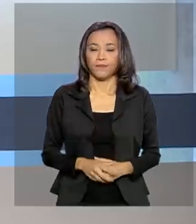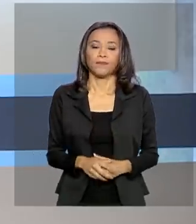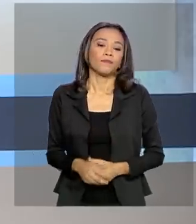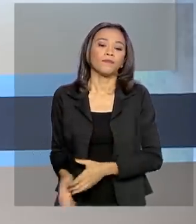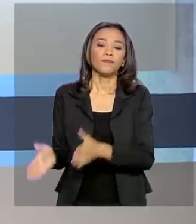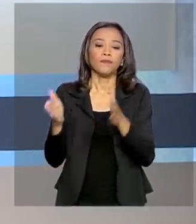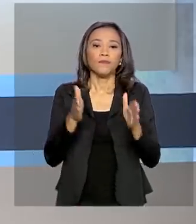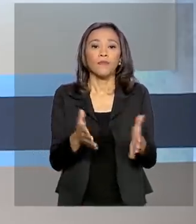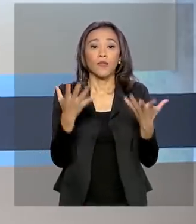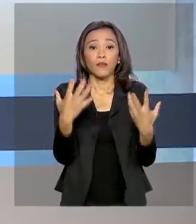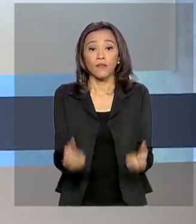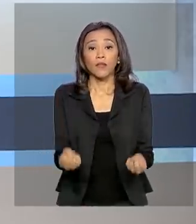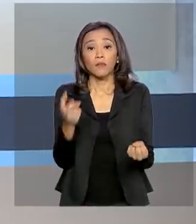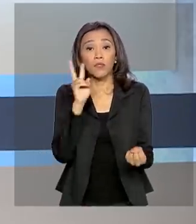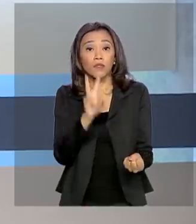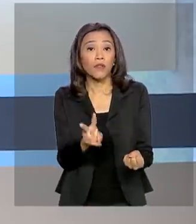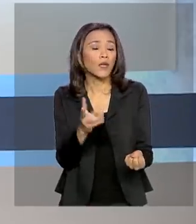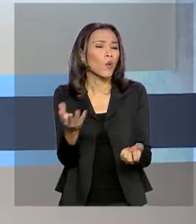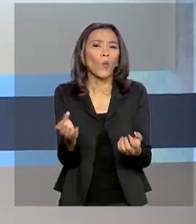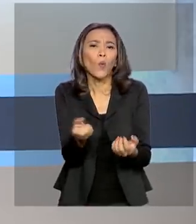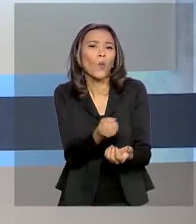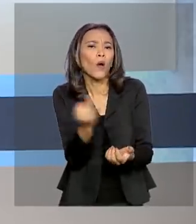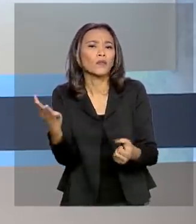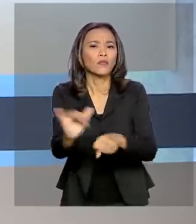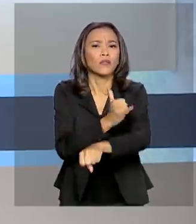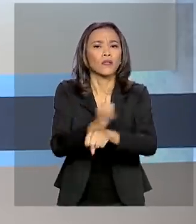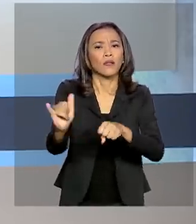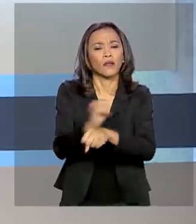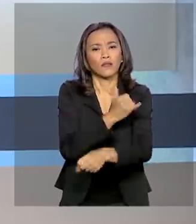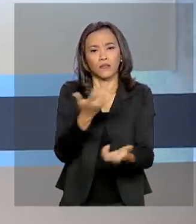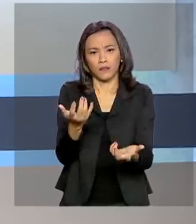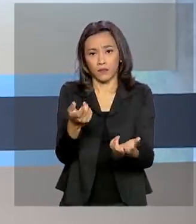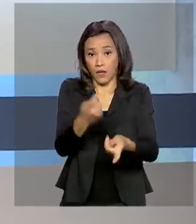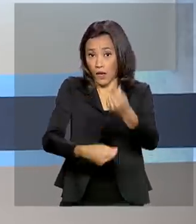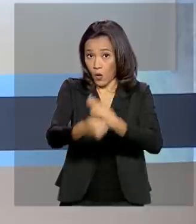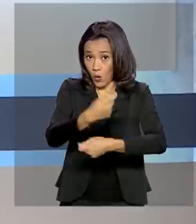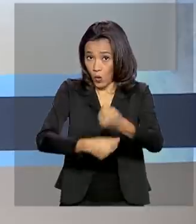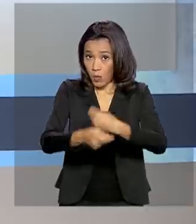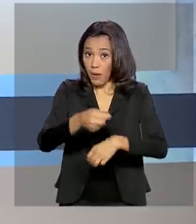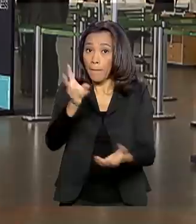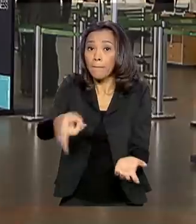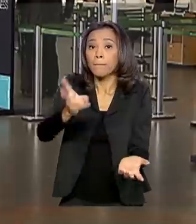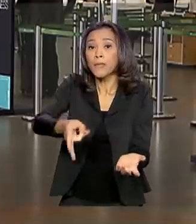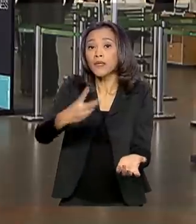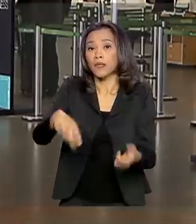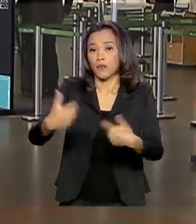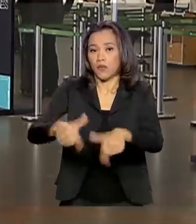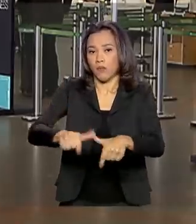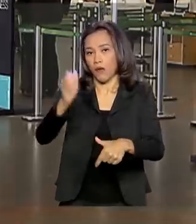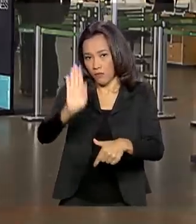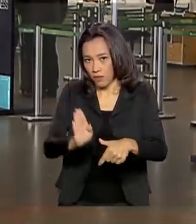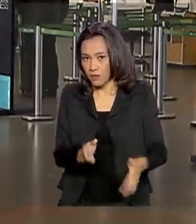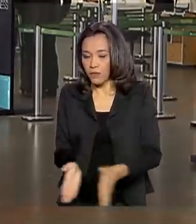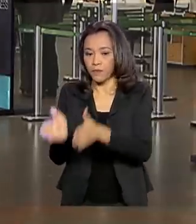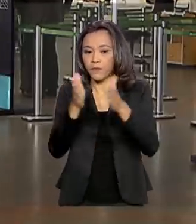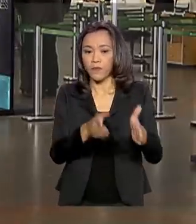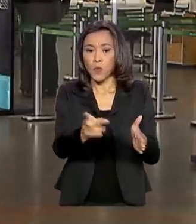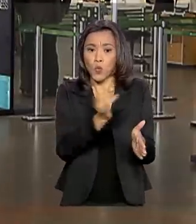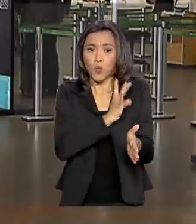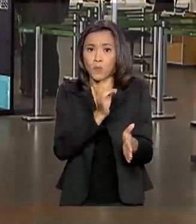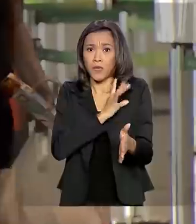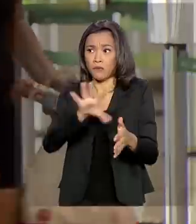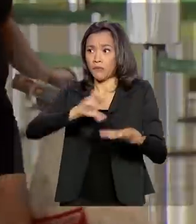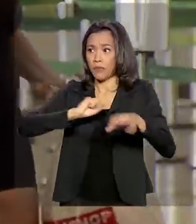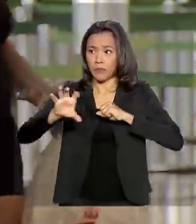Vamos ver agora as medidas econômicas para a manutenção dos empregos no país. O medo de contaminação pelo novo